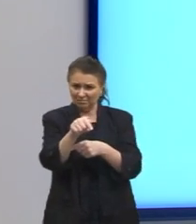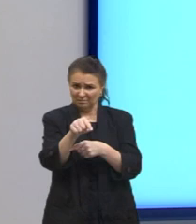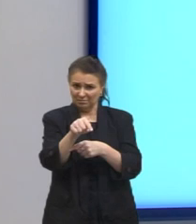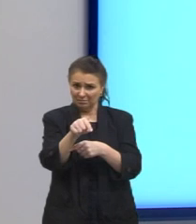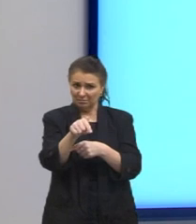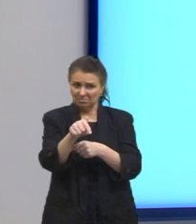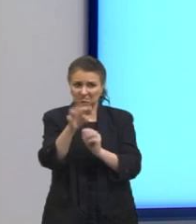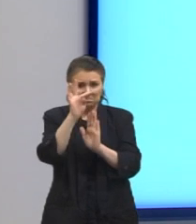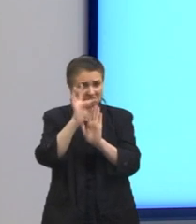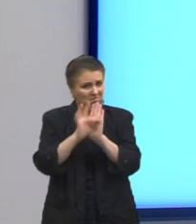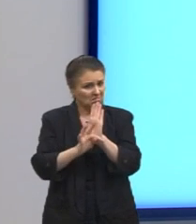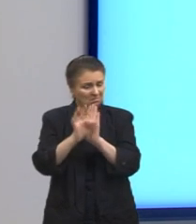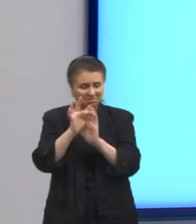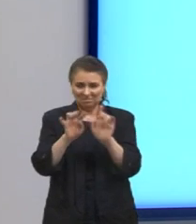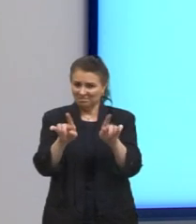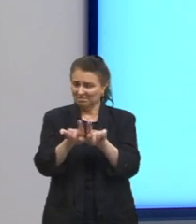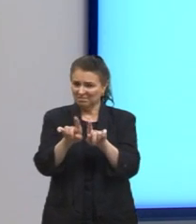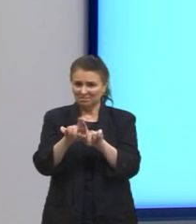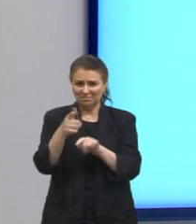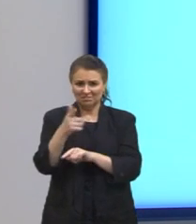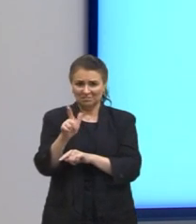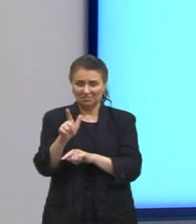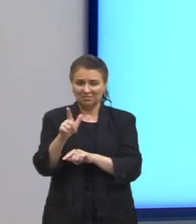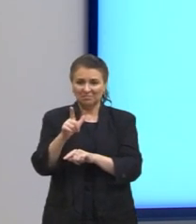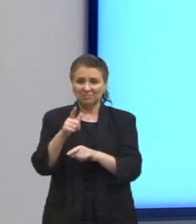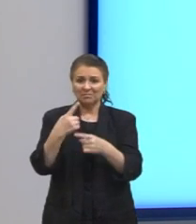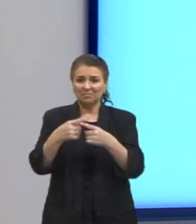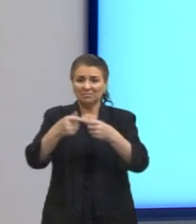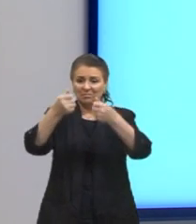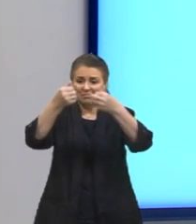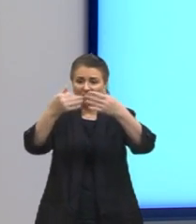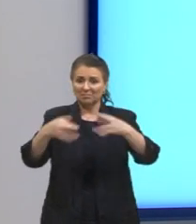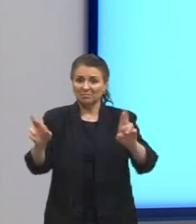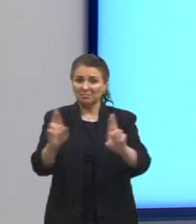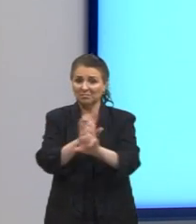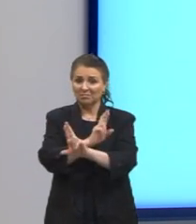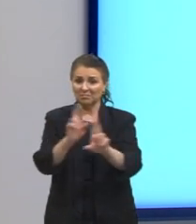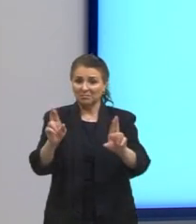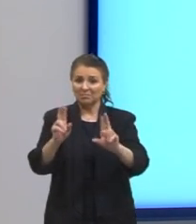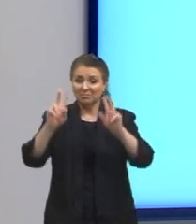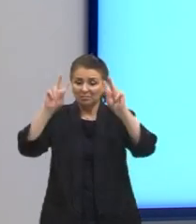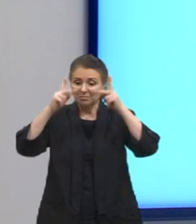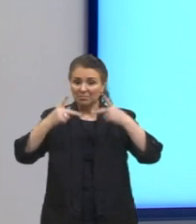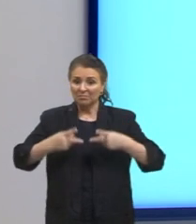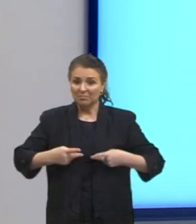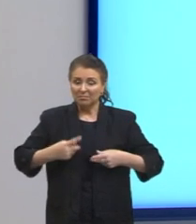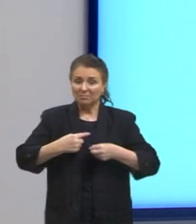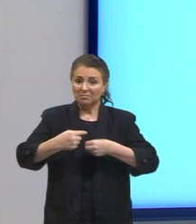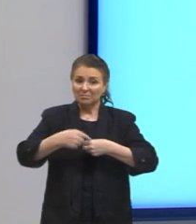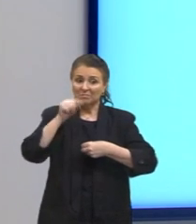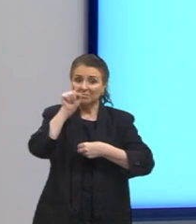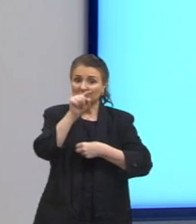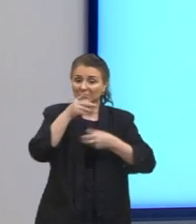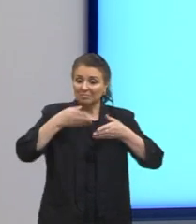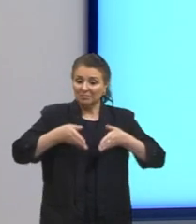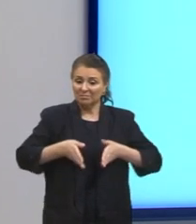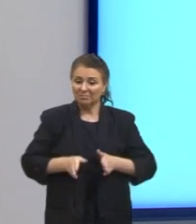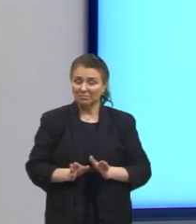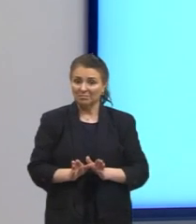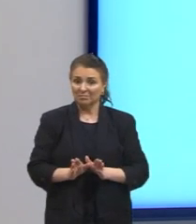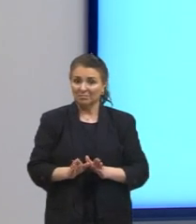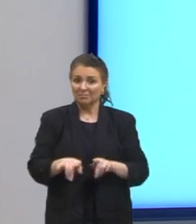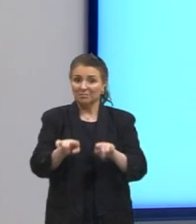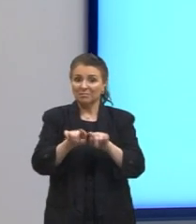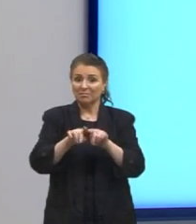isso. Porque está me falando das relações humanas na cidade natal dela. E está falando de quem mais? De uma ex-primeira